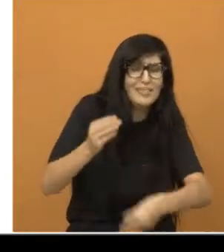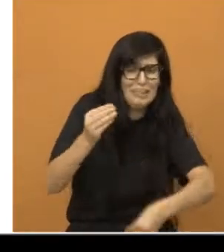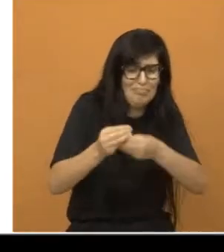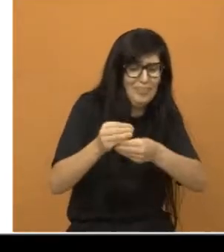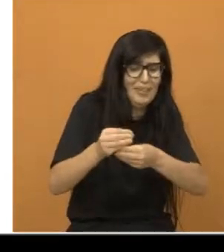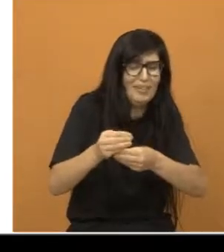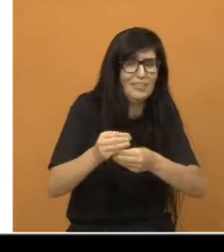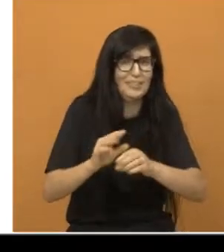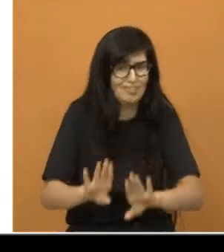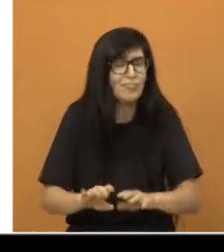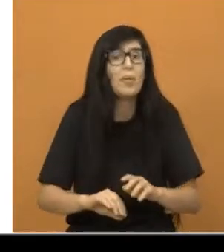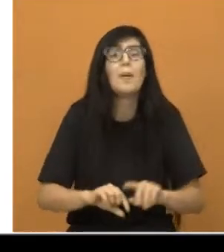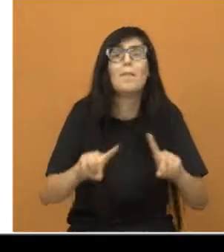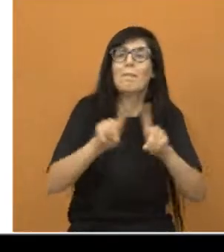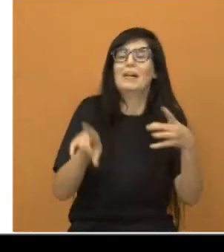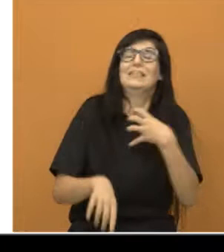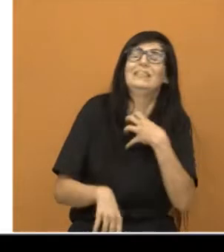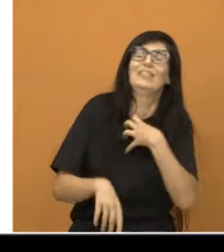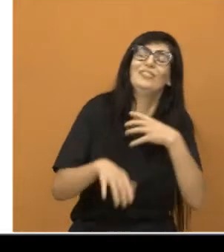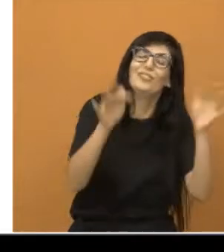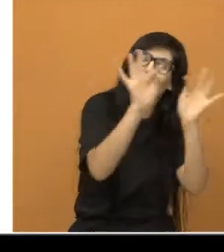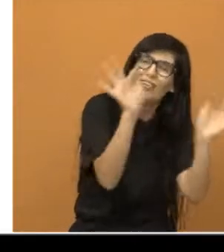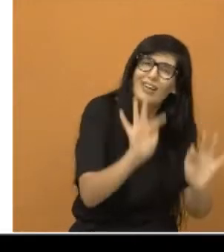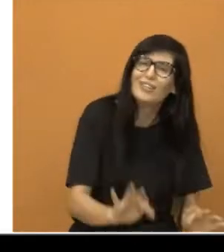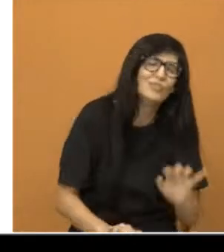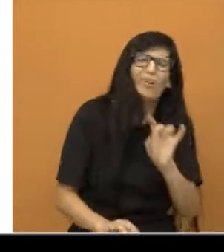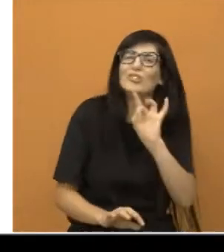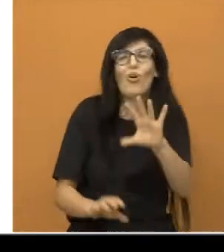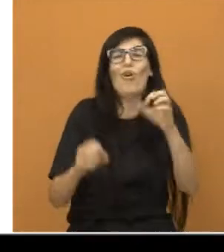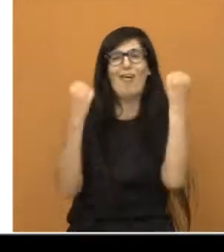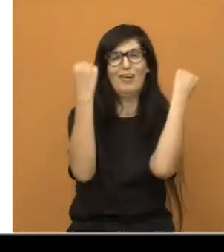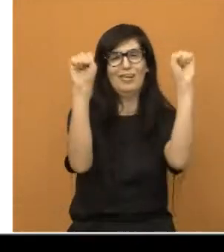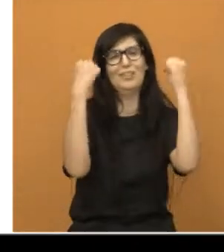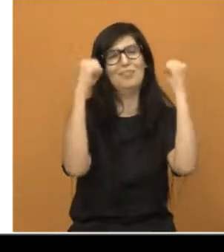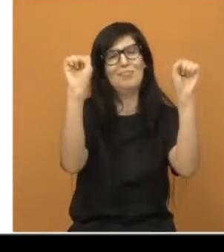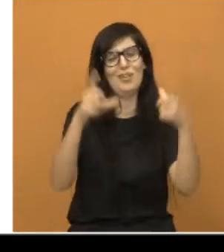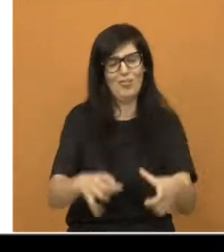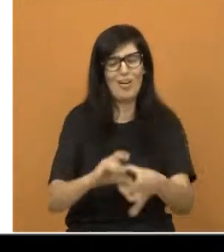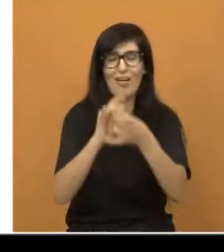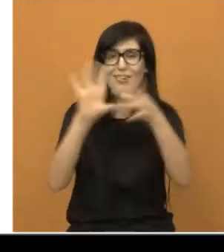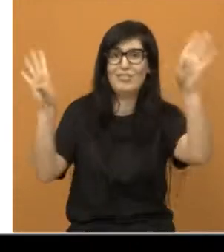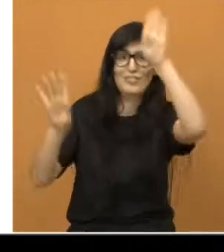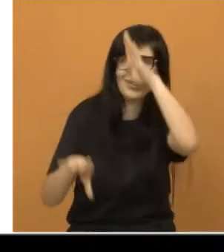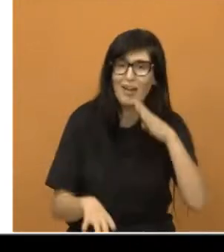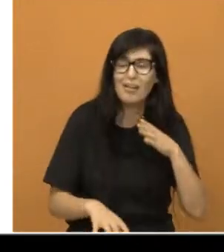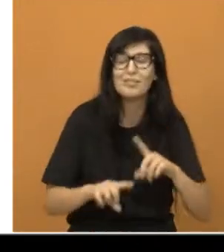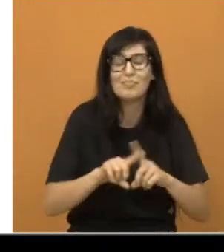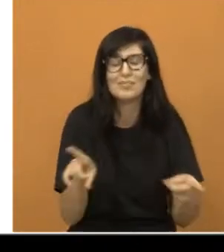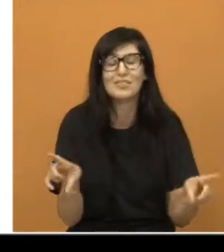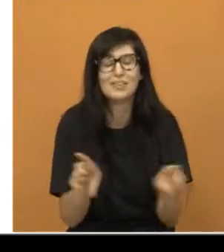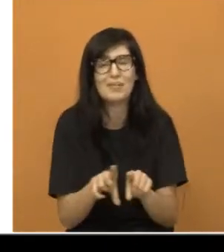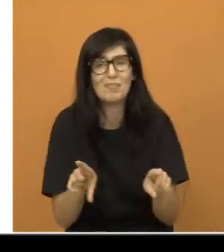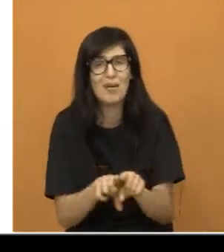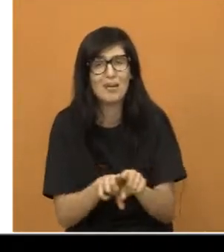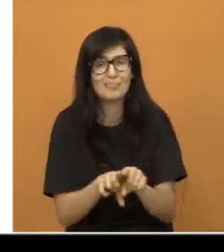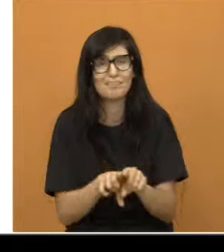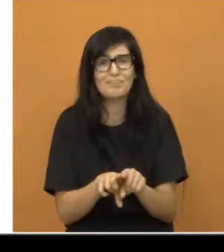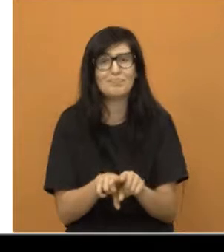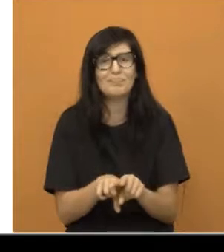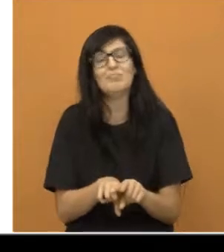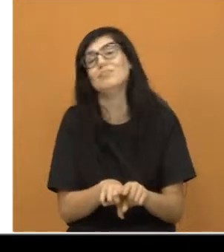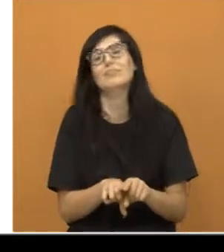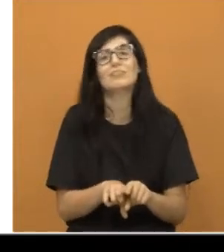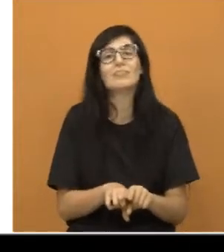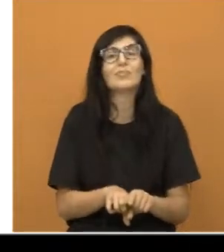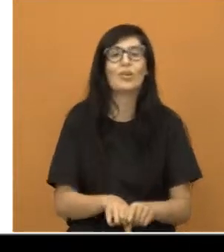Também, eu fico feliz, porque não é só a academia ao ar livre que vai ser feito nesses editais. Também, manutenção